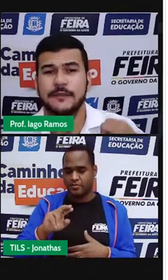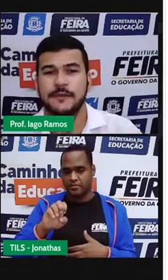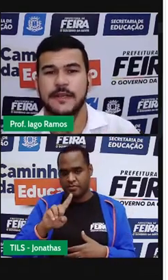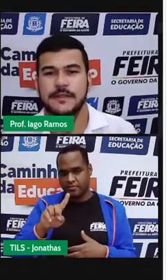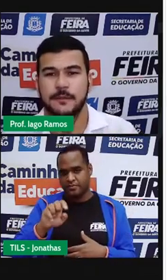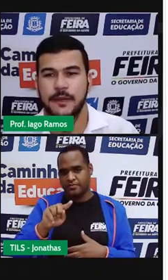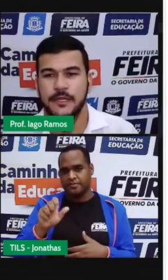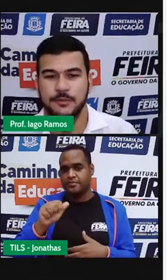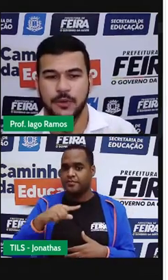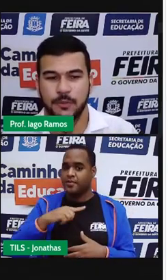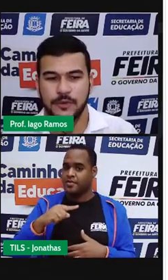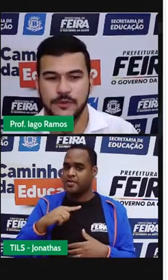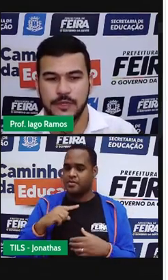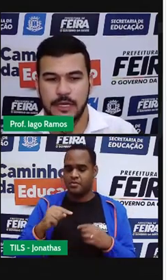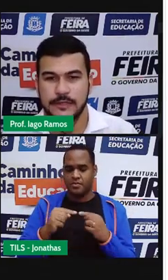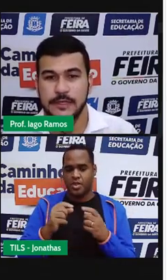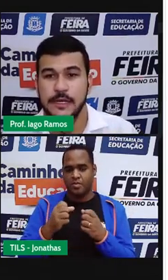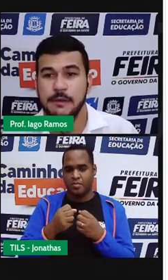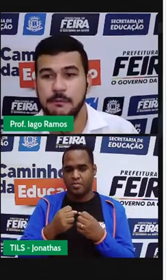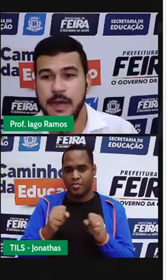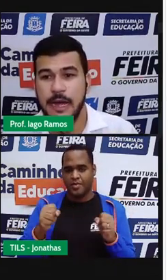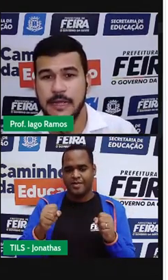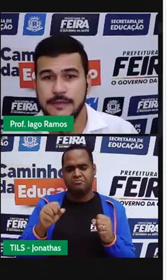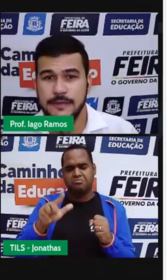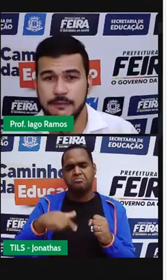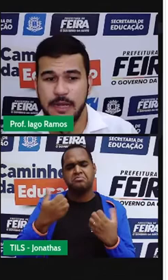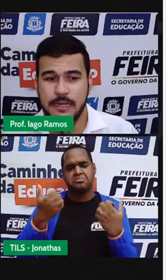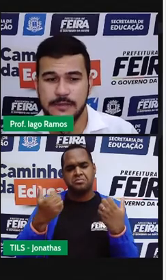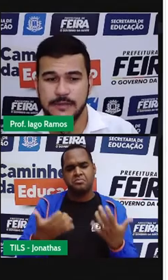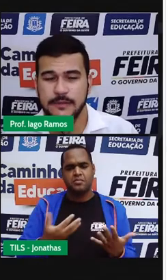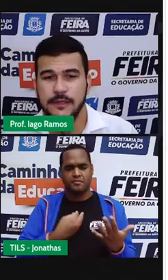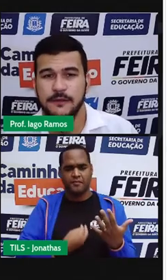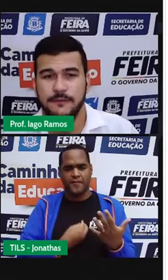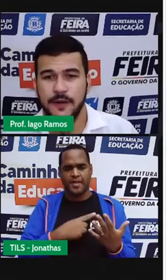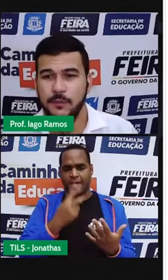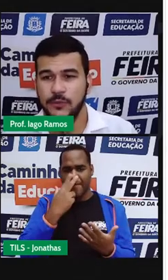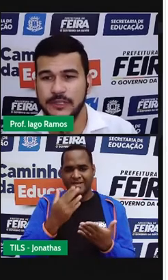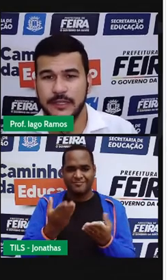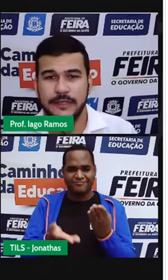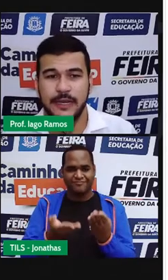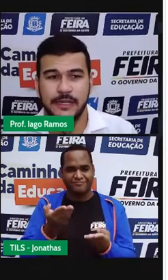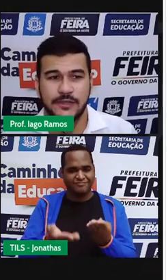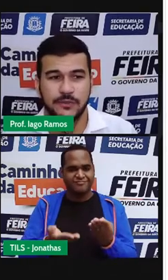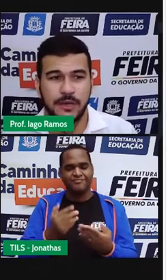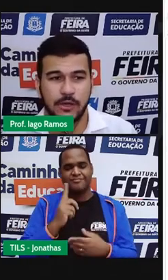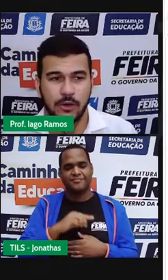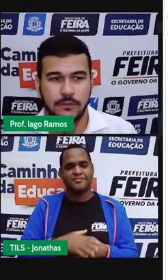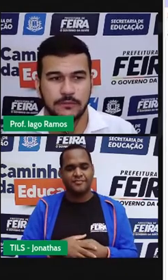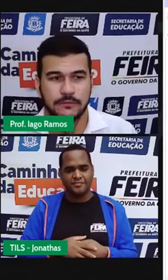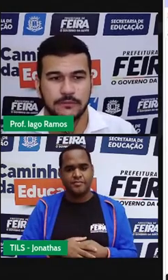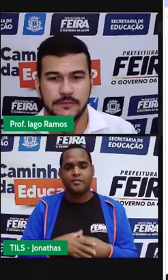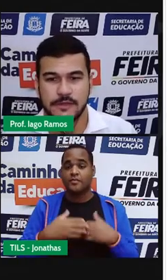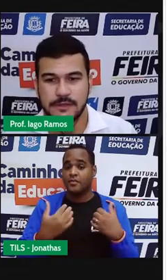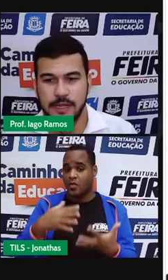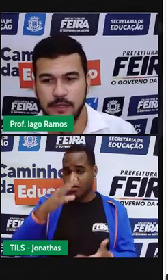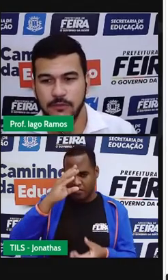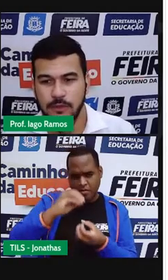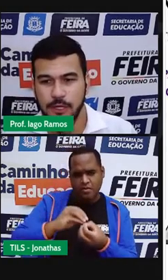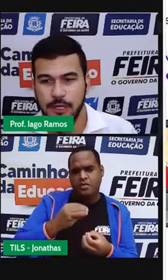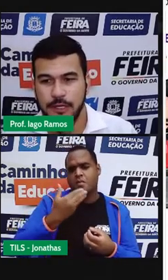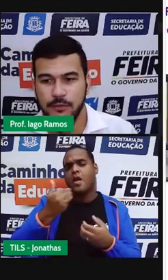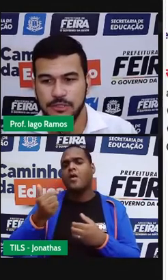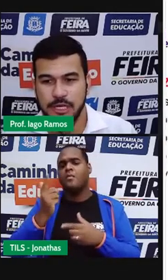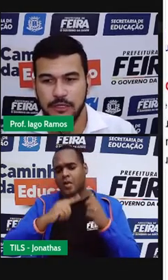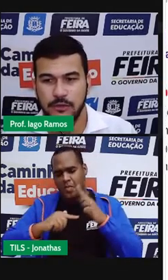inversamente proporcionais. Mas, mas, vamos entender isso melhor, certo?